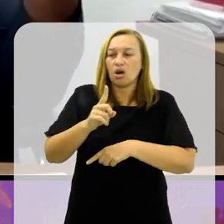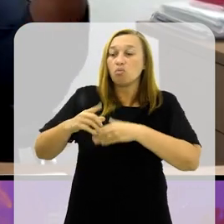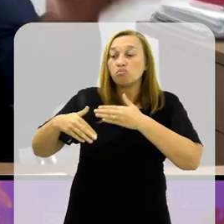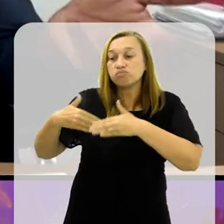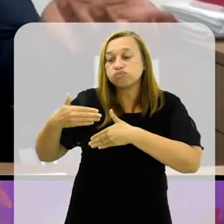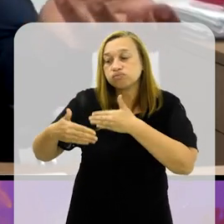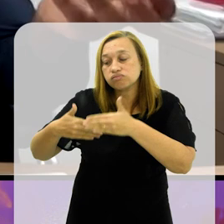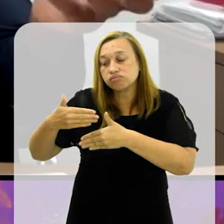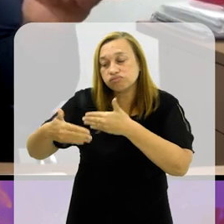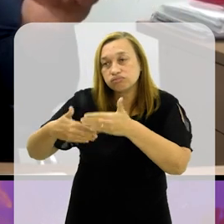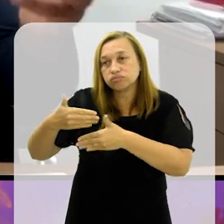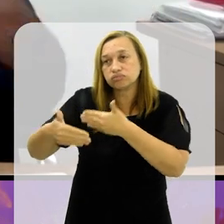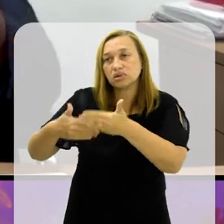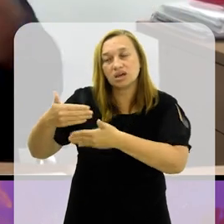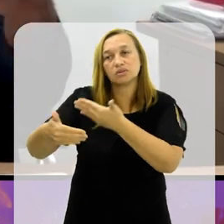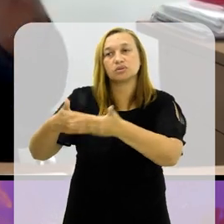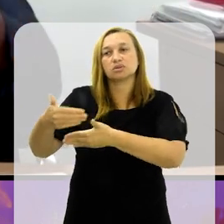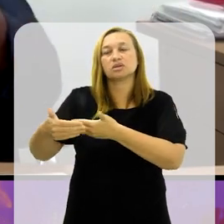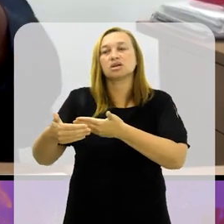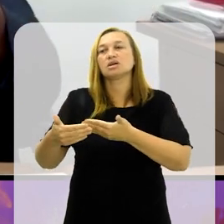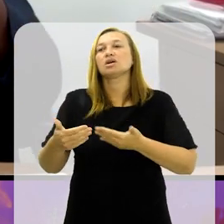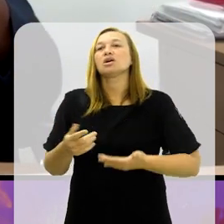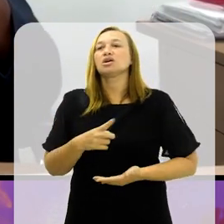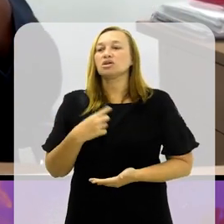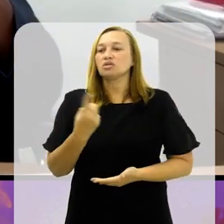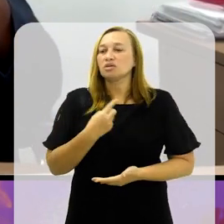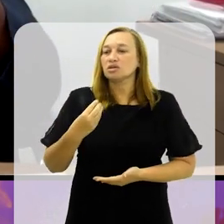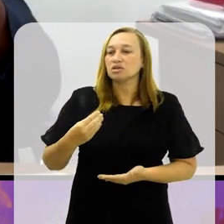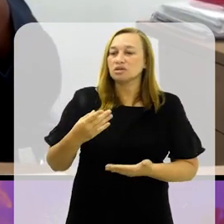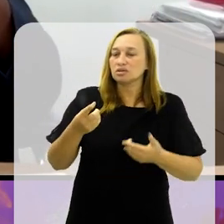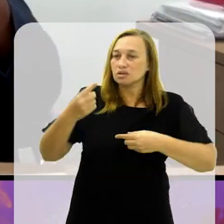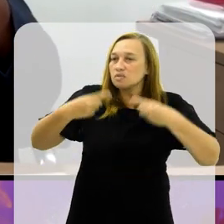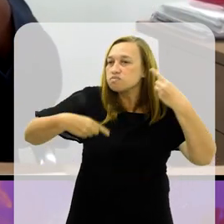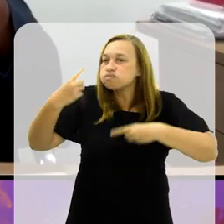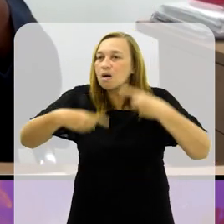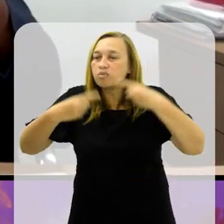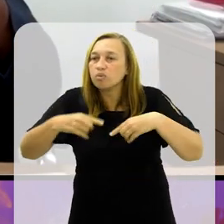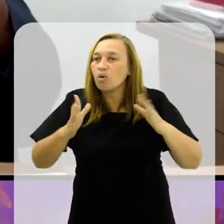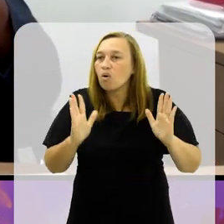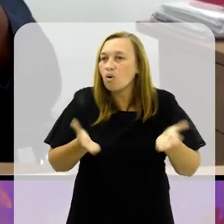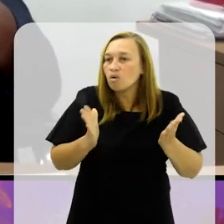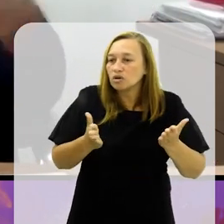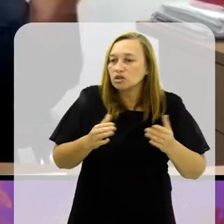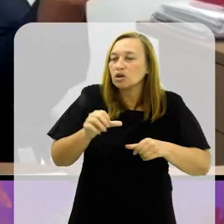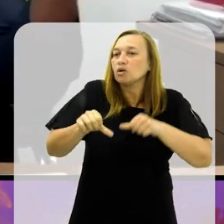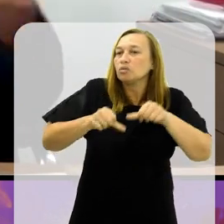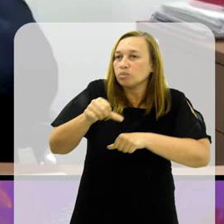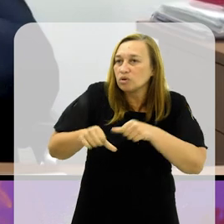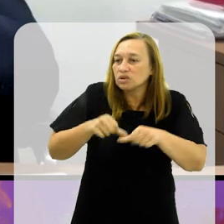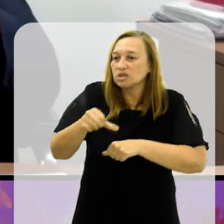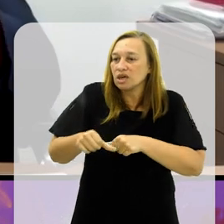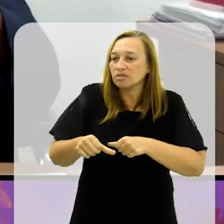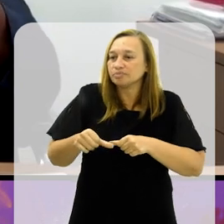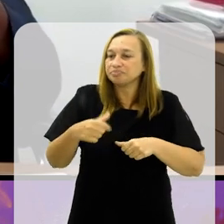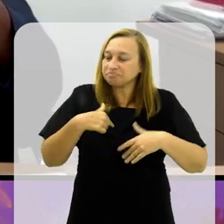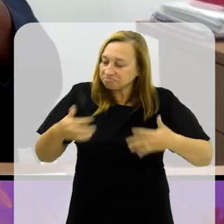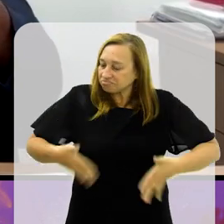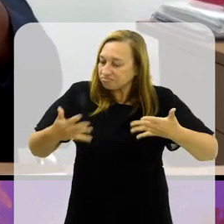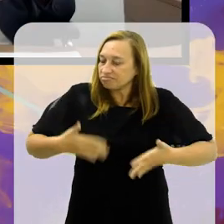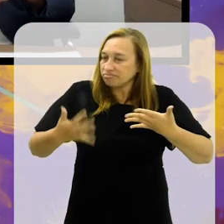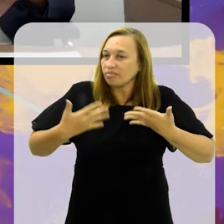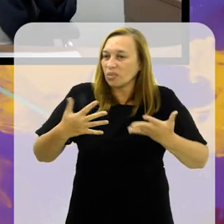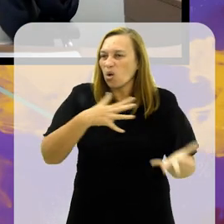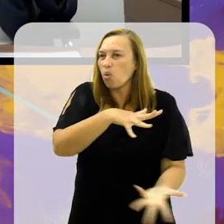processo. E esse papo que a gente está tendo hoje faz parte desse processo de mudança. Eu sou um otimista por natureza.